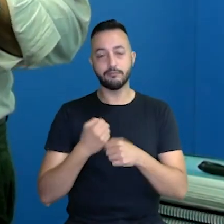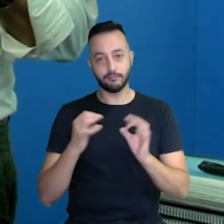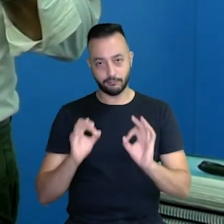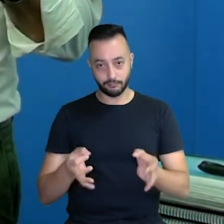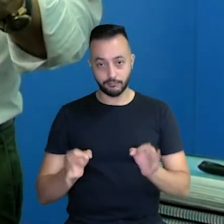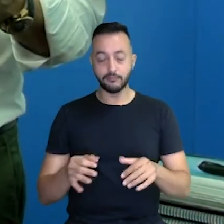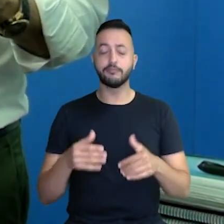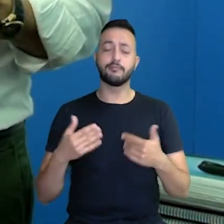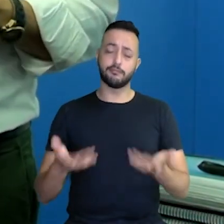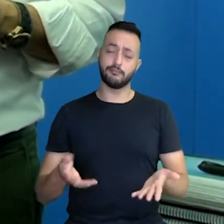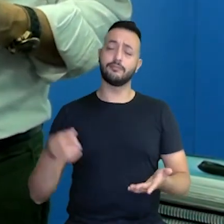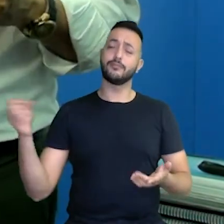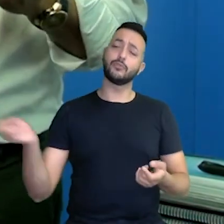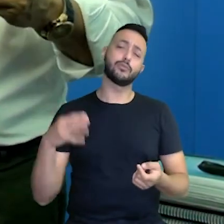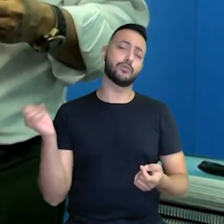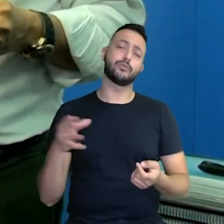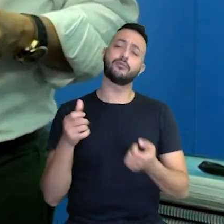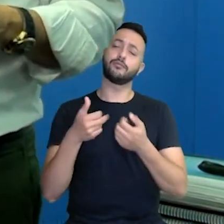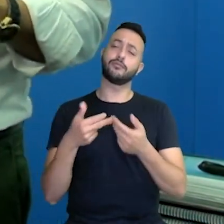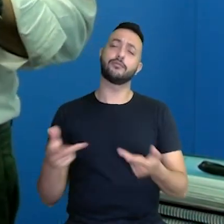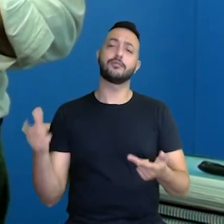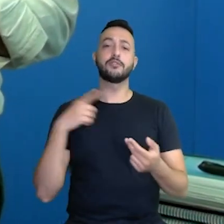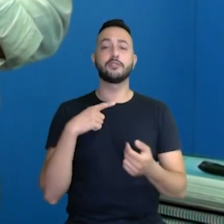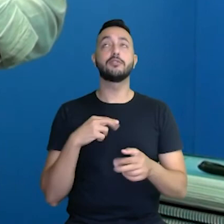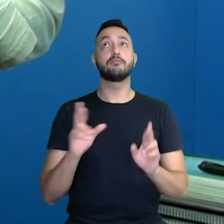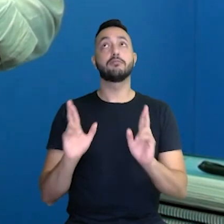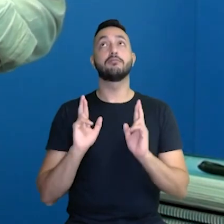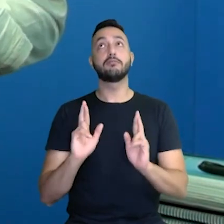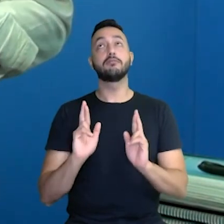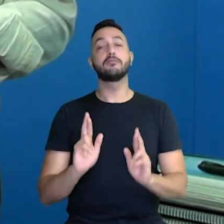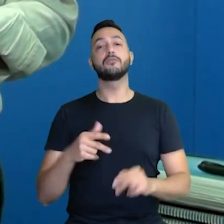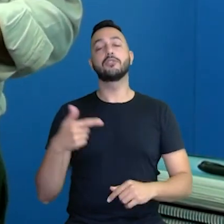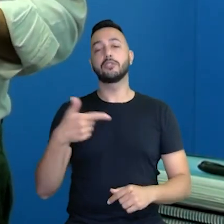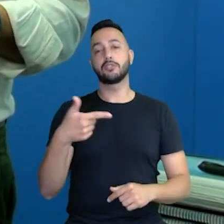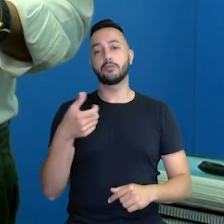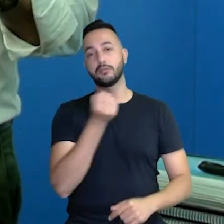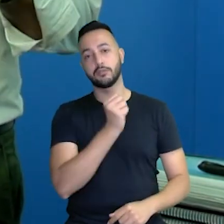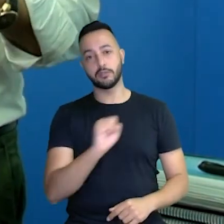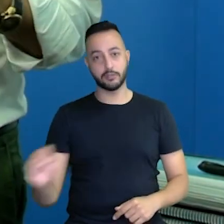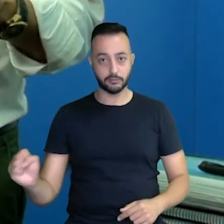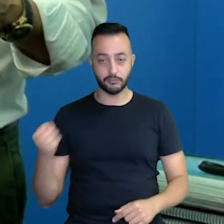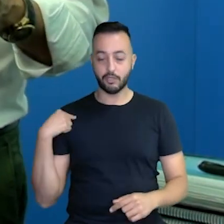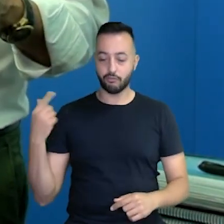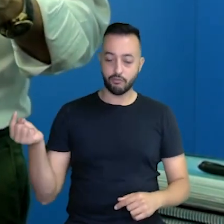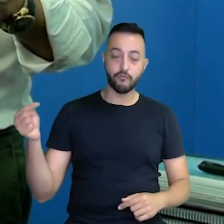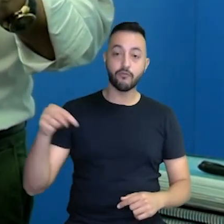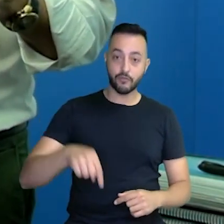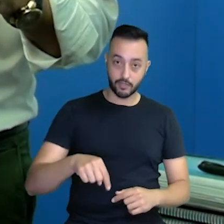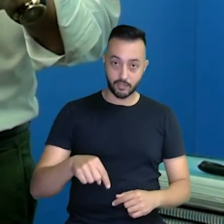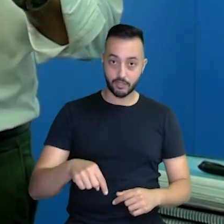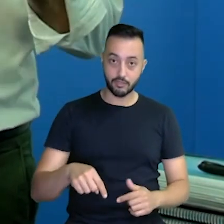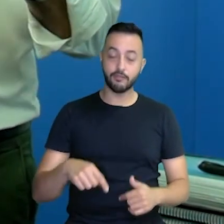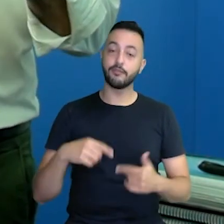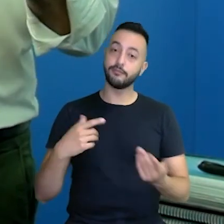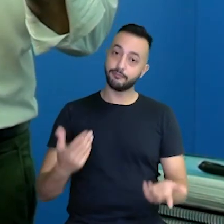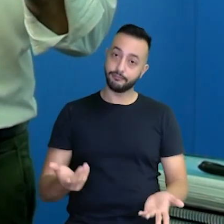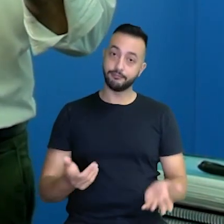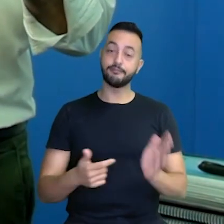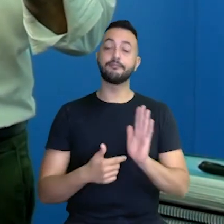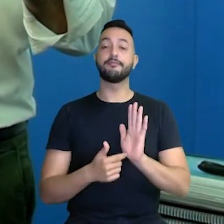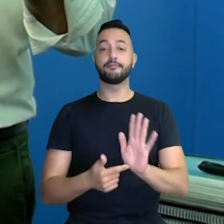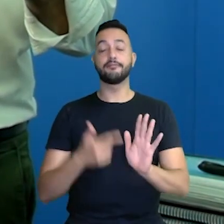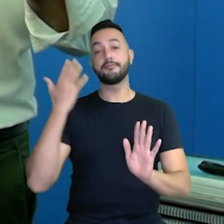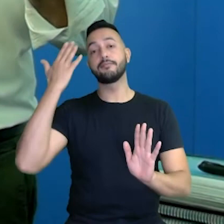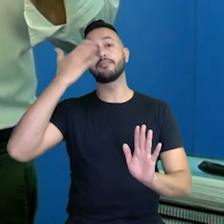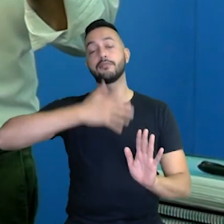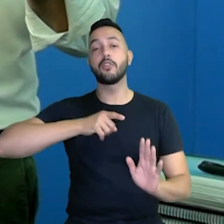tá? Então tem muita novidade, espero no segundo semestre, quando eu passar por aqui, para prestar conta a você,